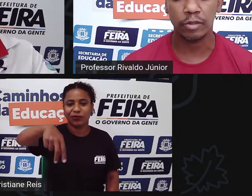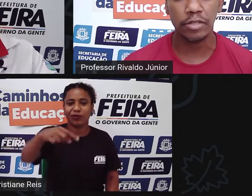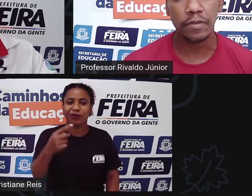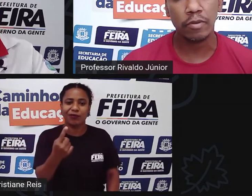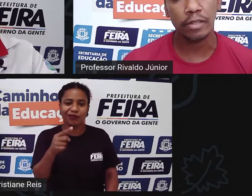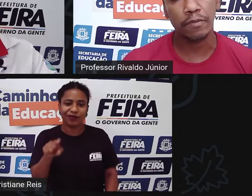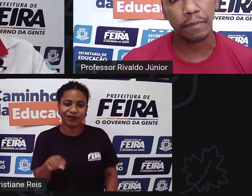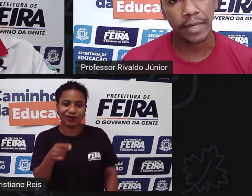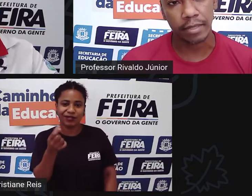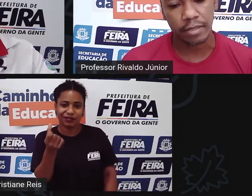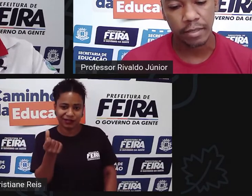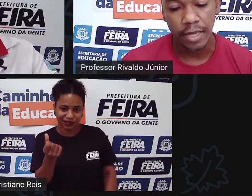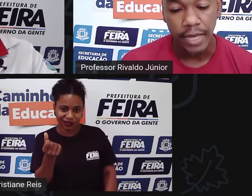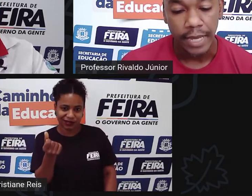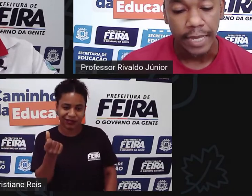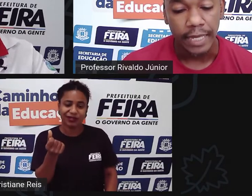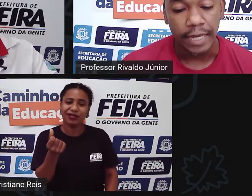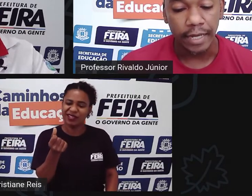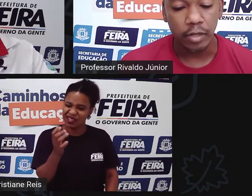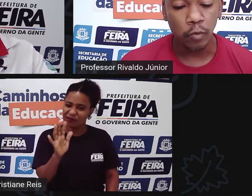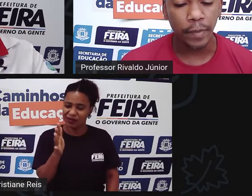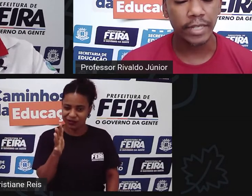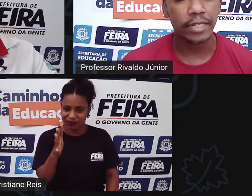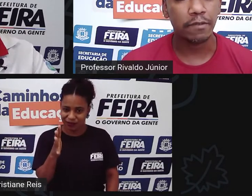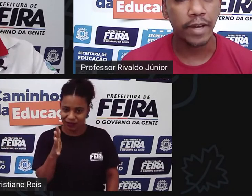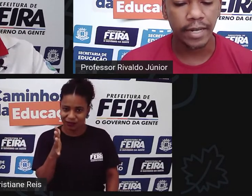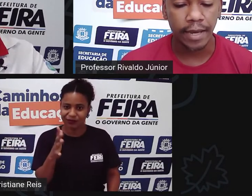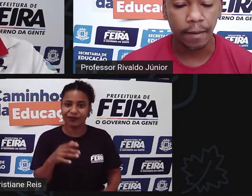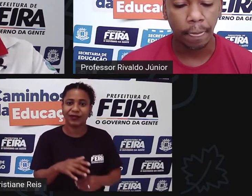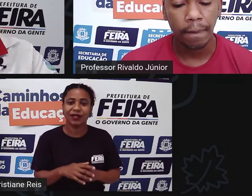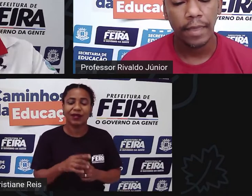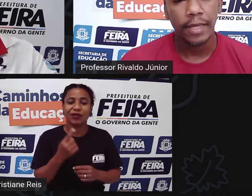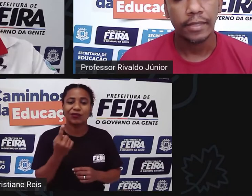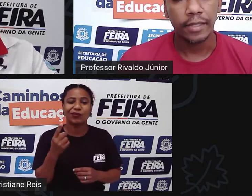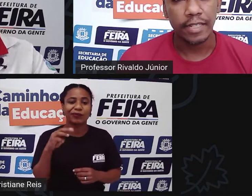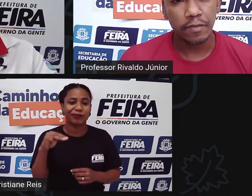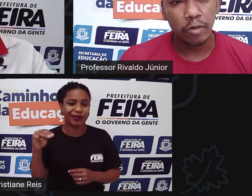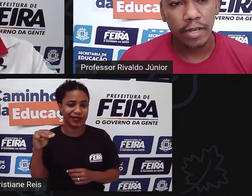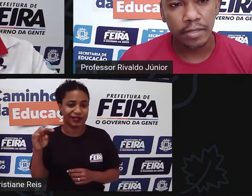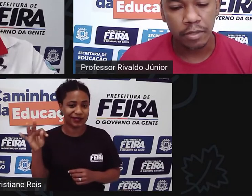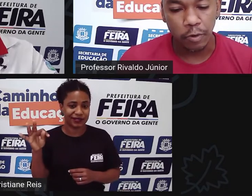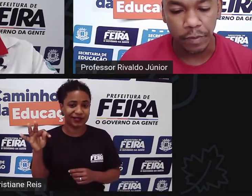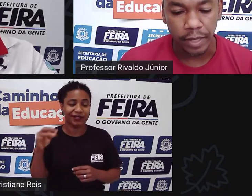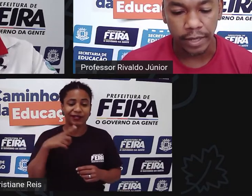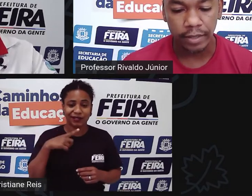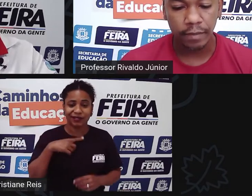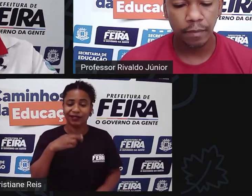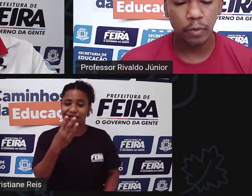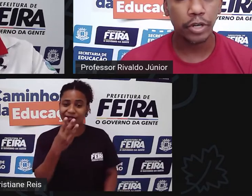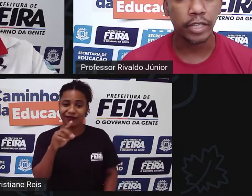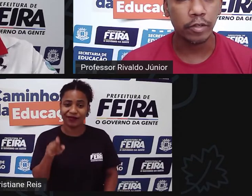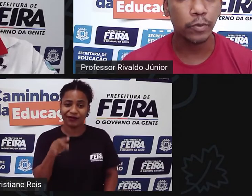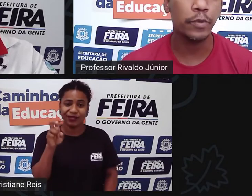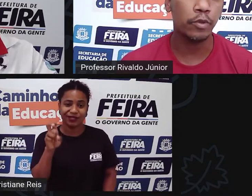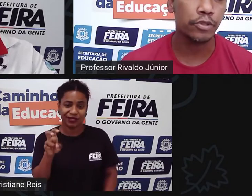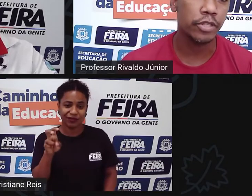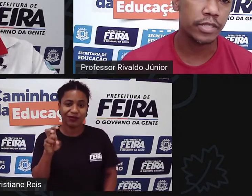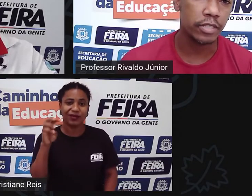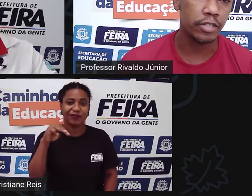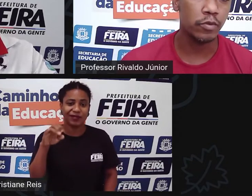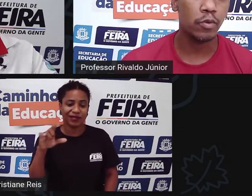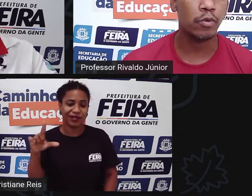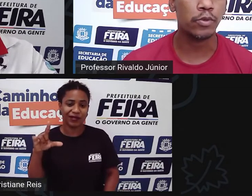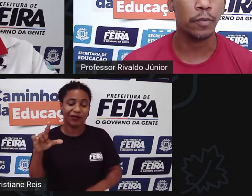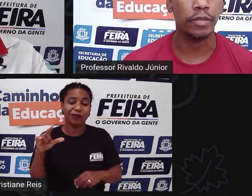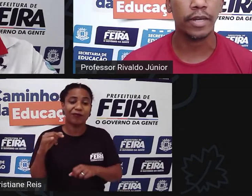a 2,9 max. E aí, um max equivale a 3,5 ml por quilo por minuto de